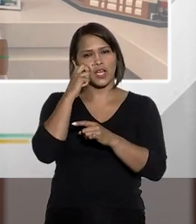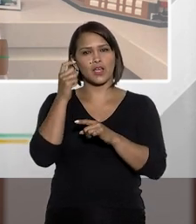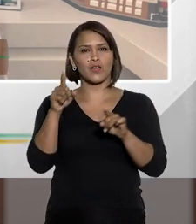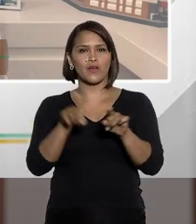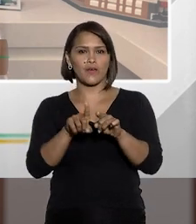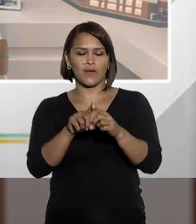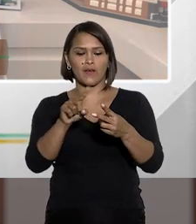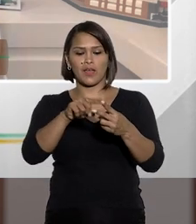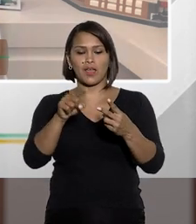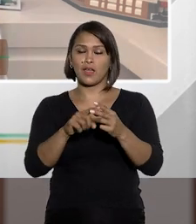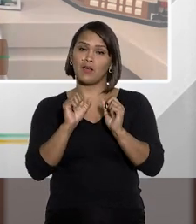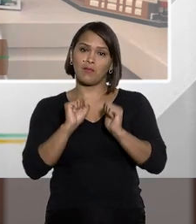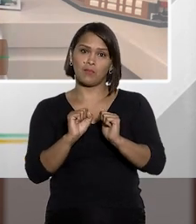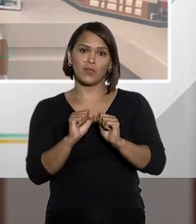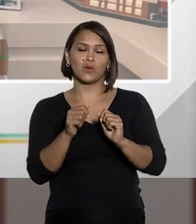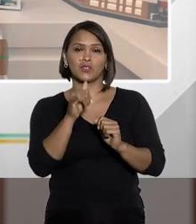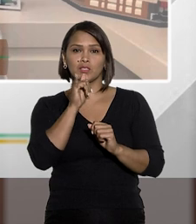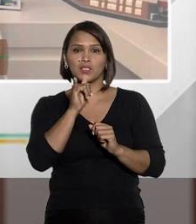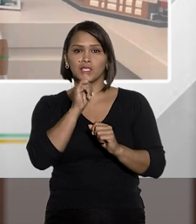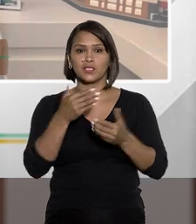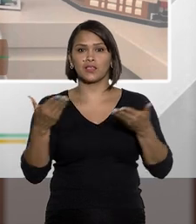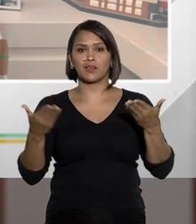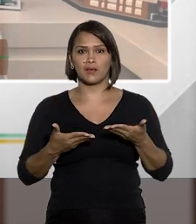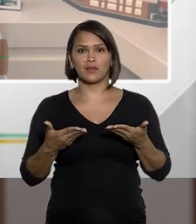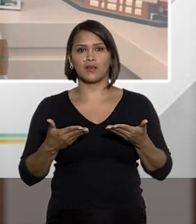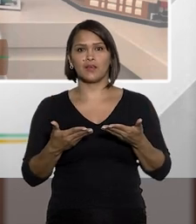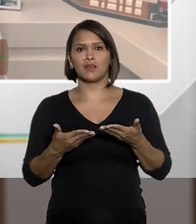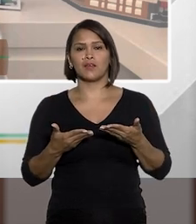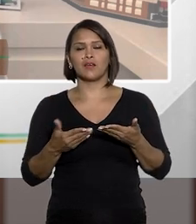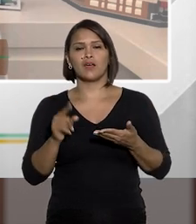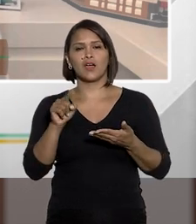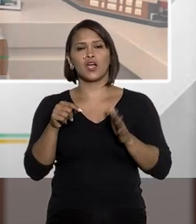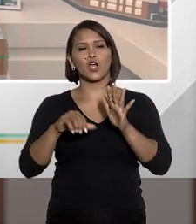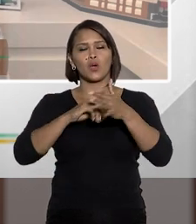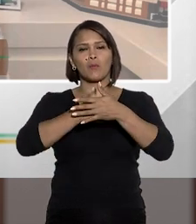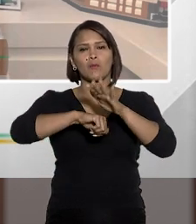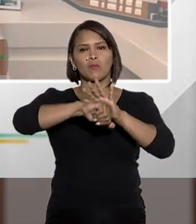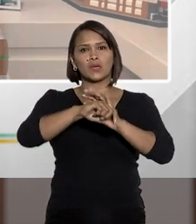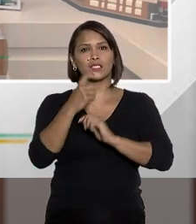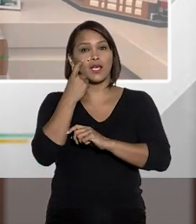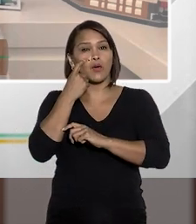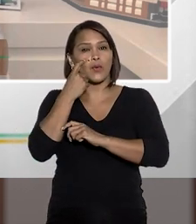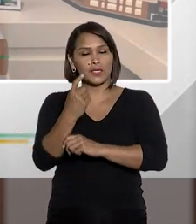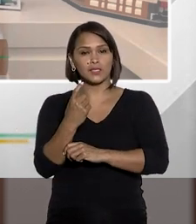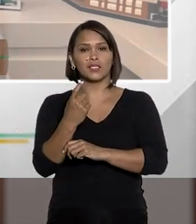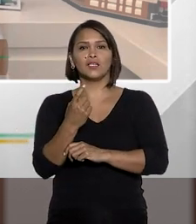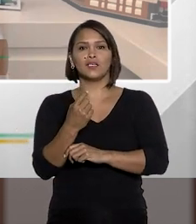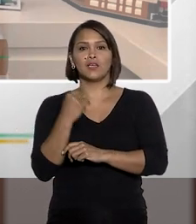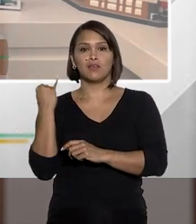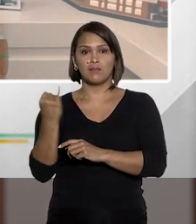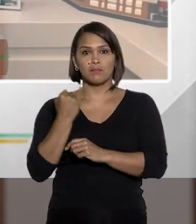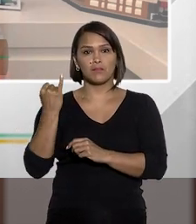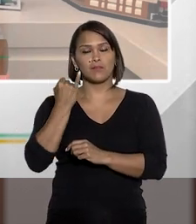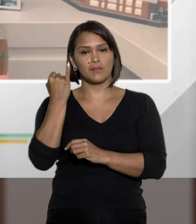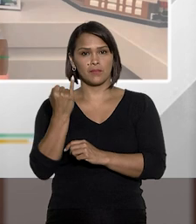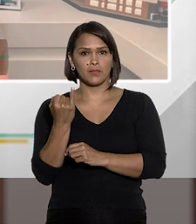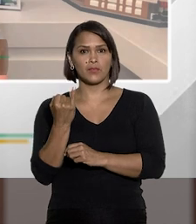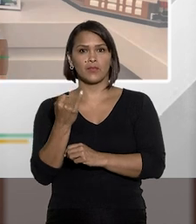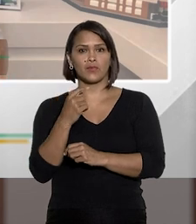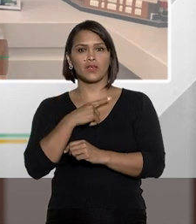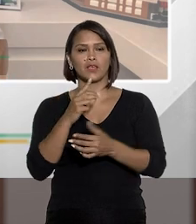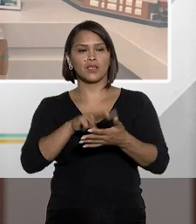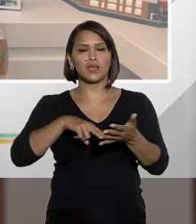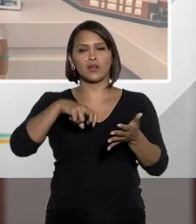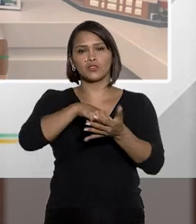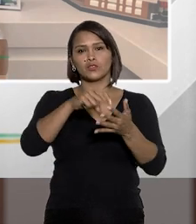situação vexatória. A gente pode citar, por exemplo, agora um tipo penal interessante e importante,